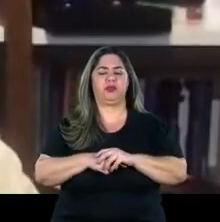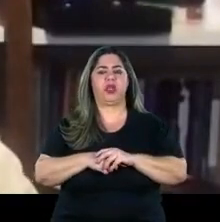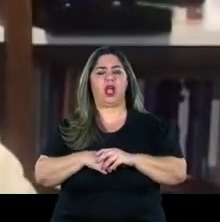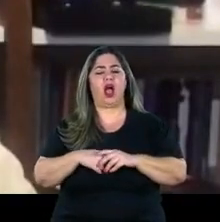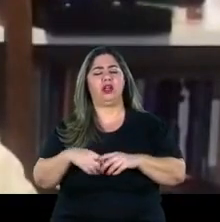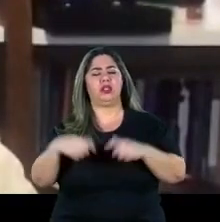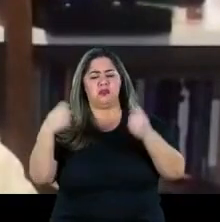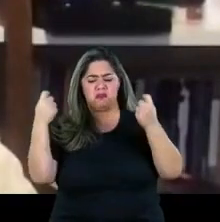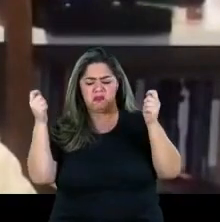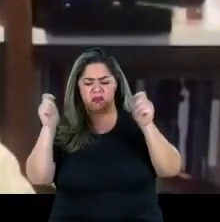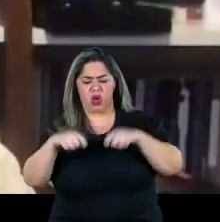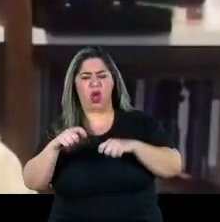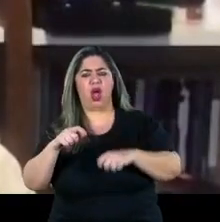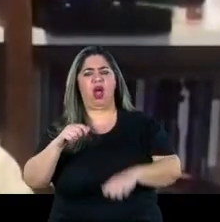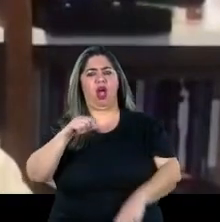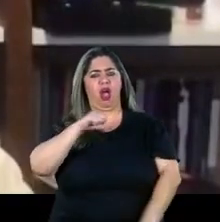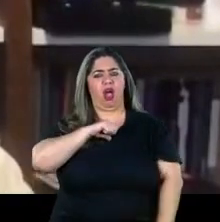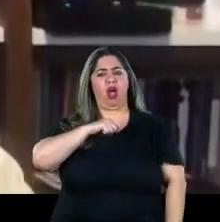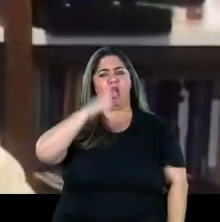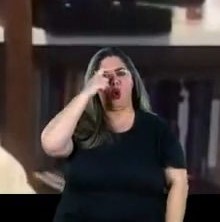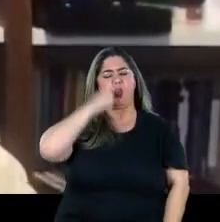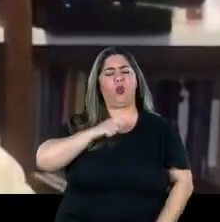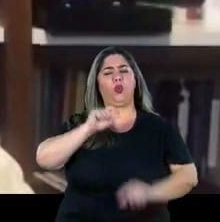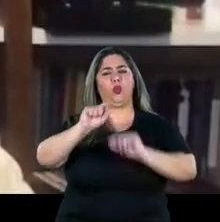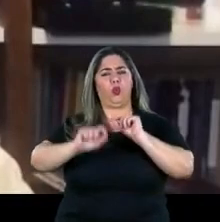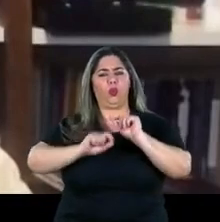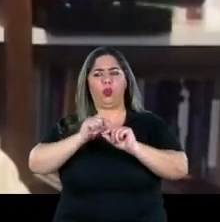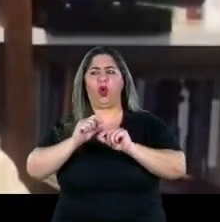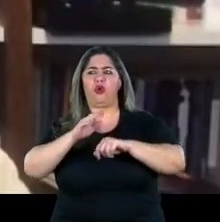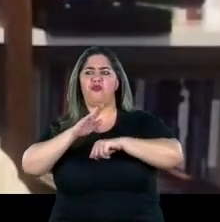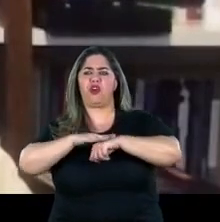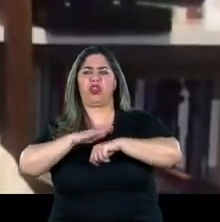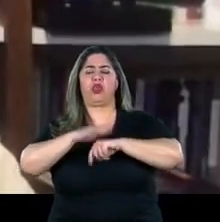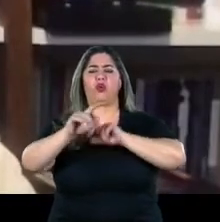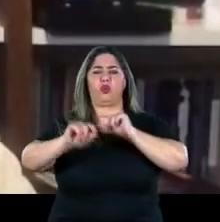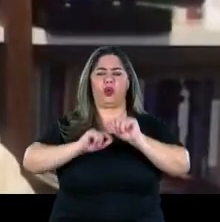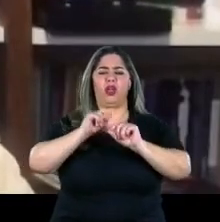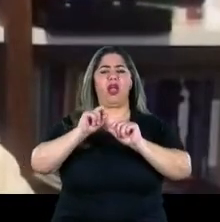possibilidades sobre quem somos quem são os outros o que fazer etc